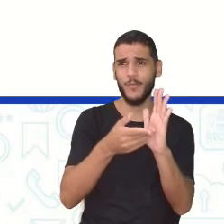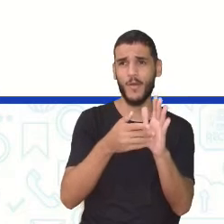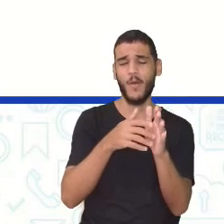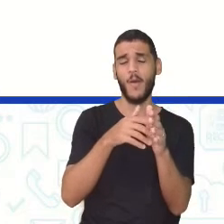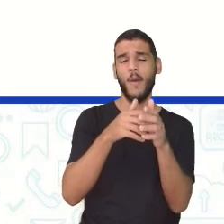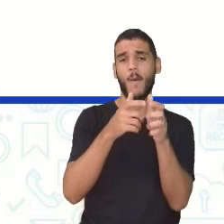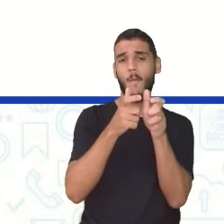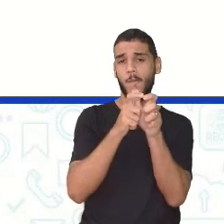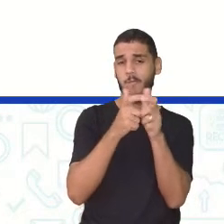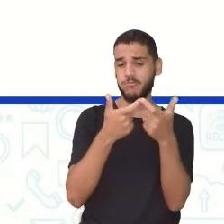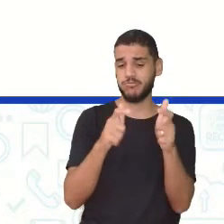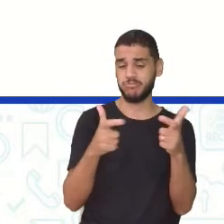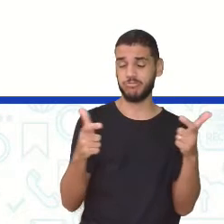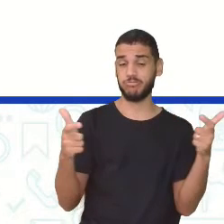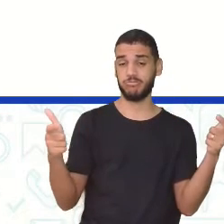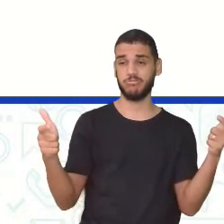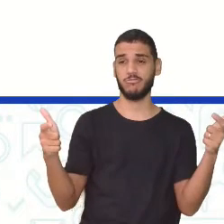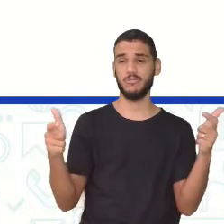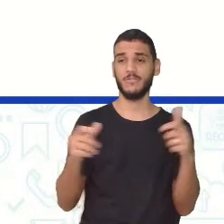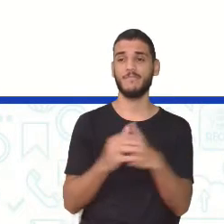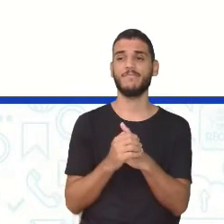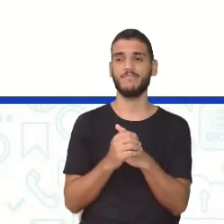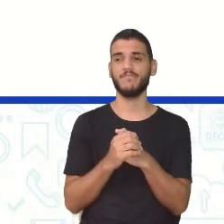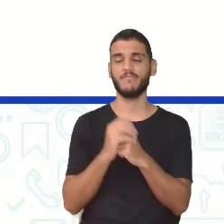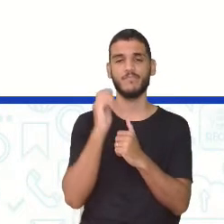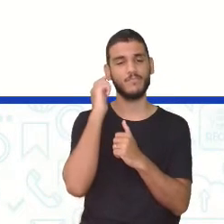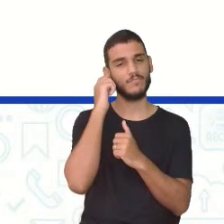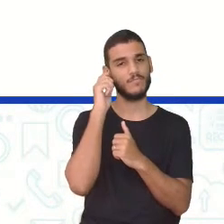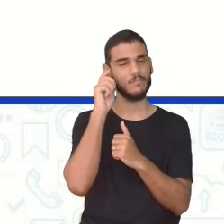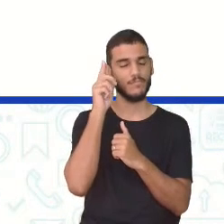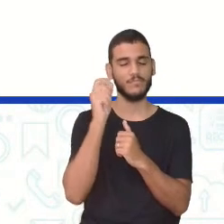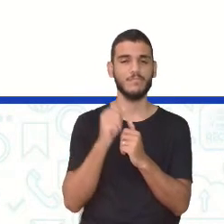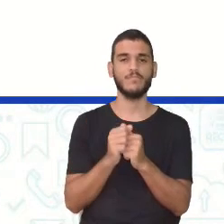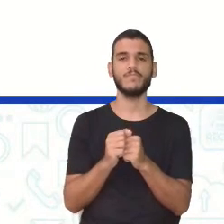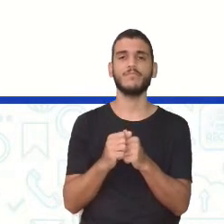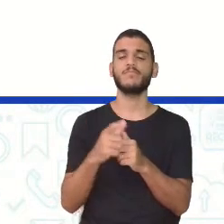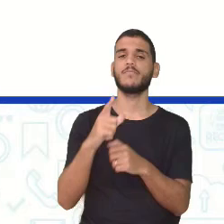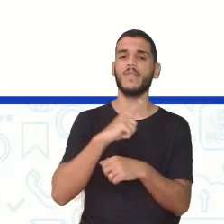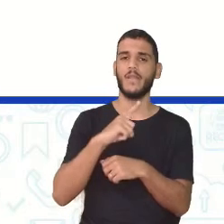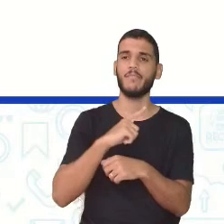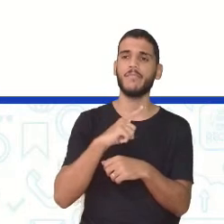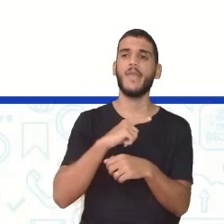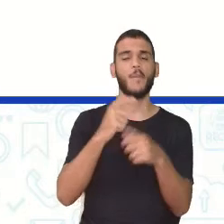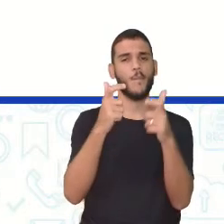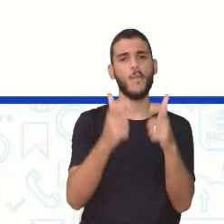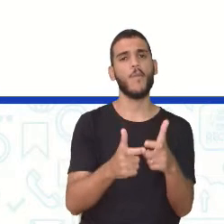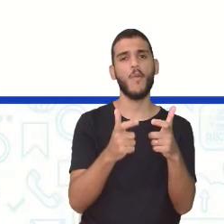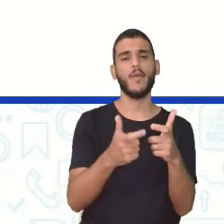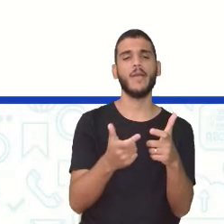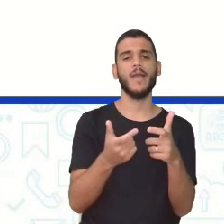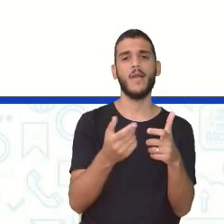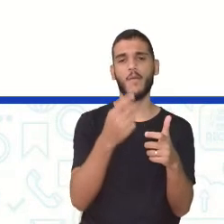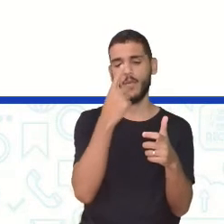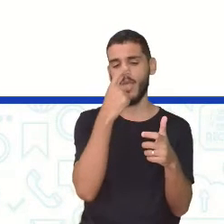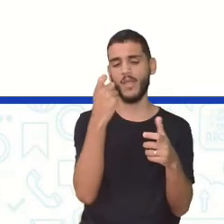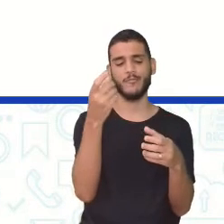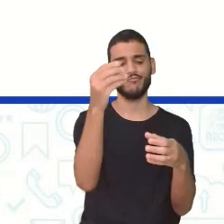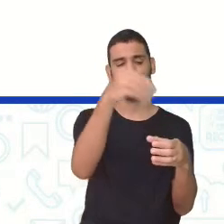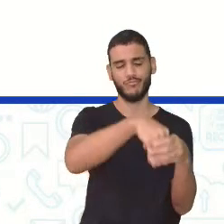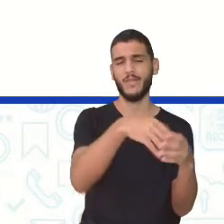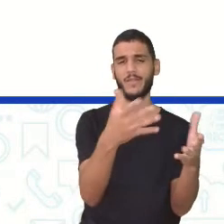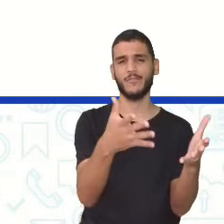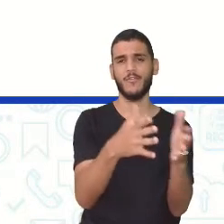né, professora Carol? Vários lixos ali jogados. Tem os lixeiros, né? Mas aí você vê que está